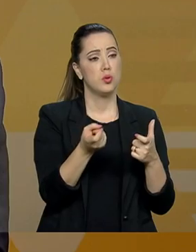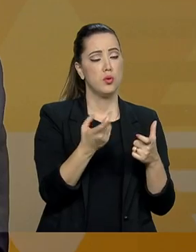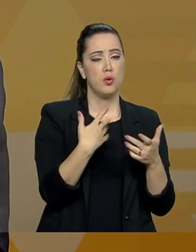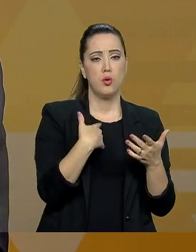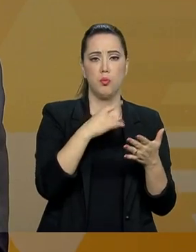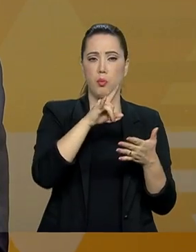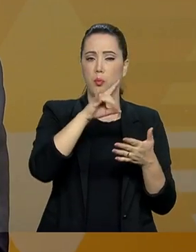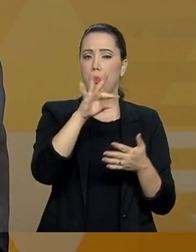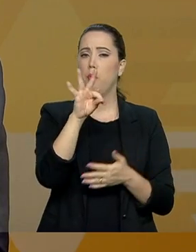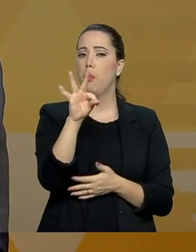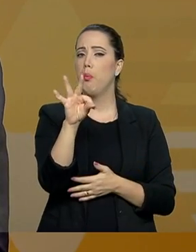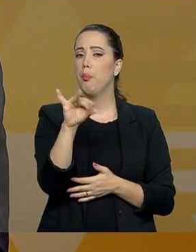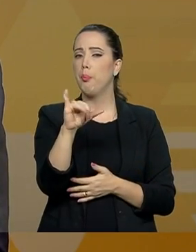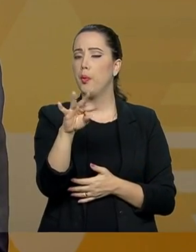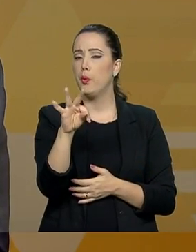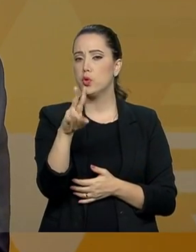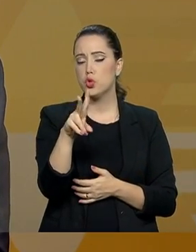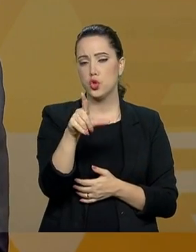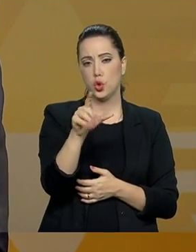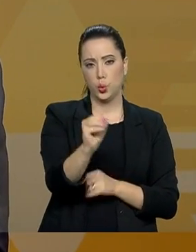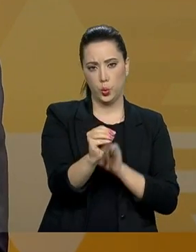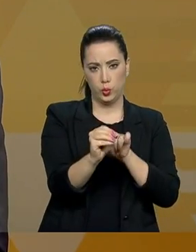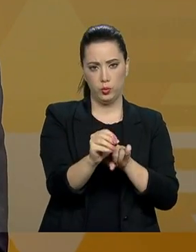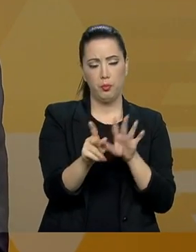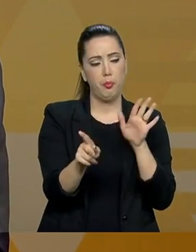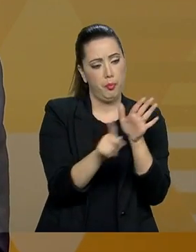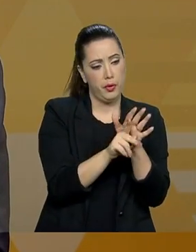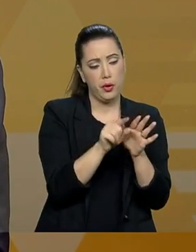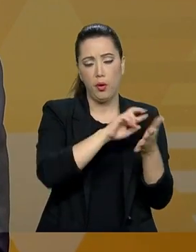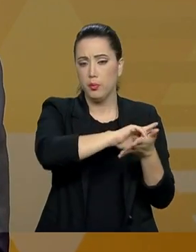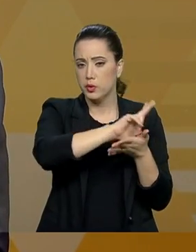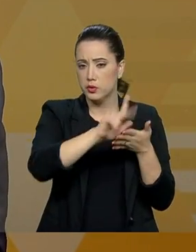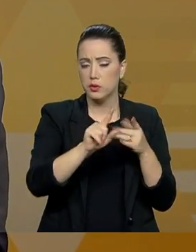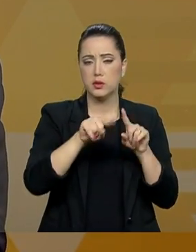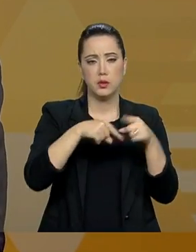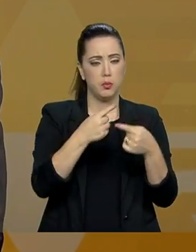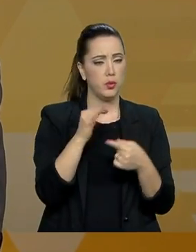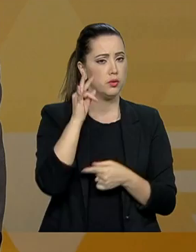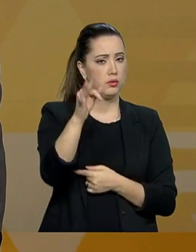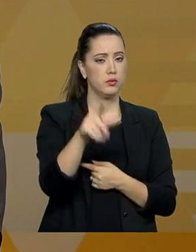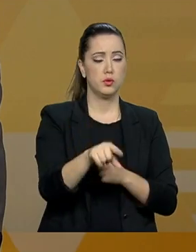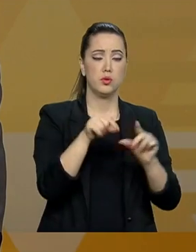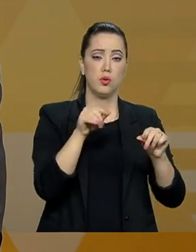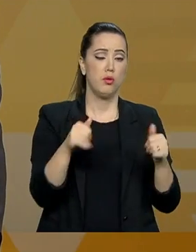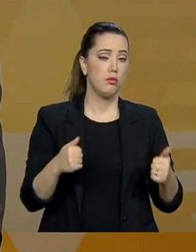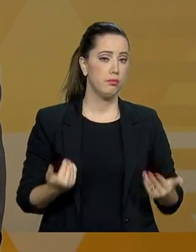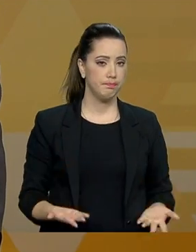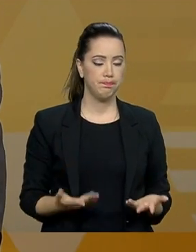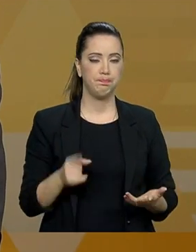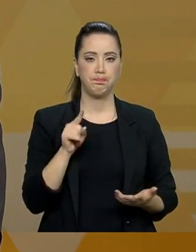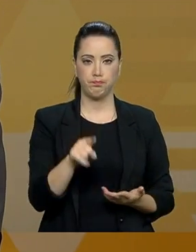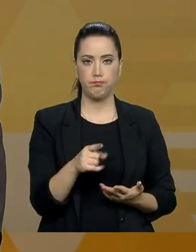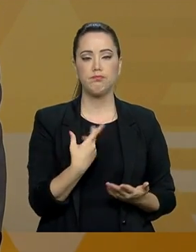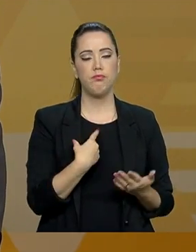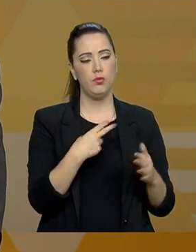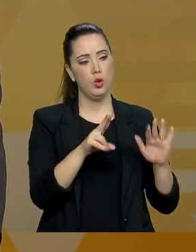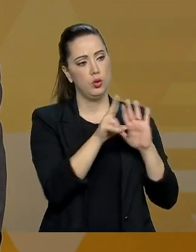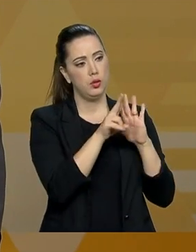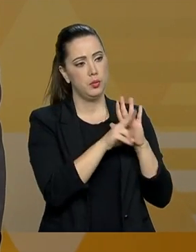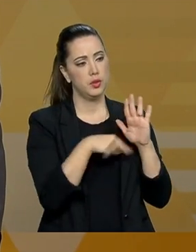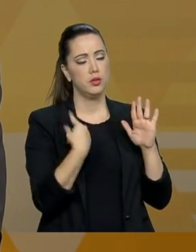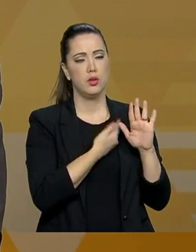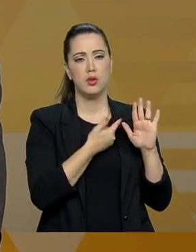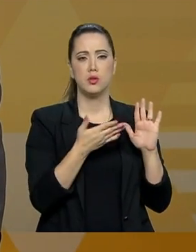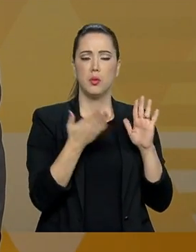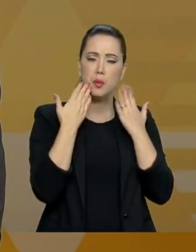ou outras receitas extravagantes que serão decididas a posteriori. Esse modelo que nós estamos propondo está